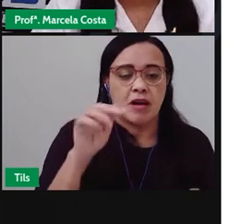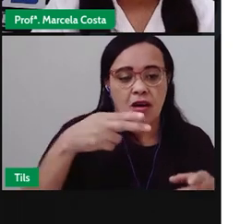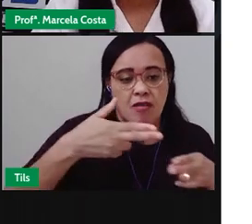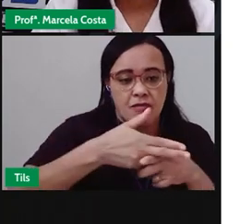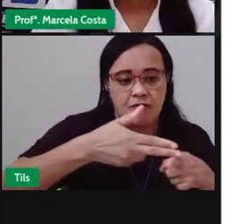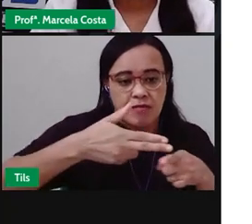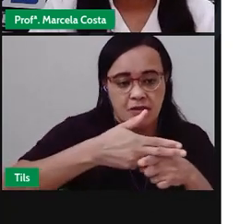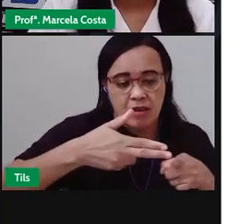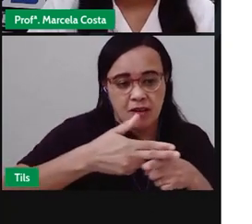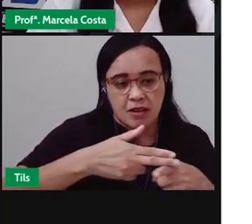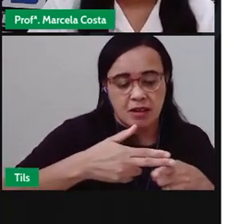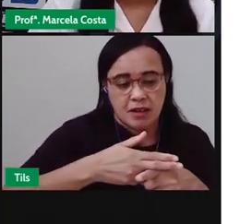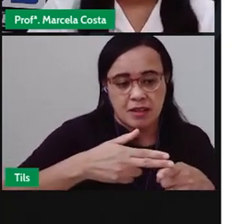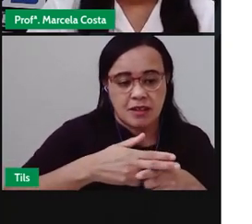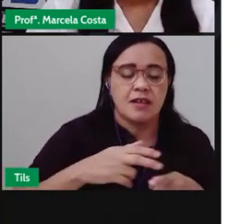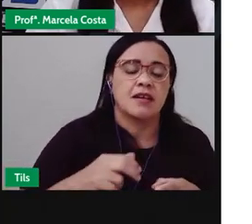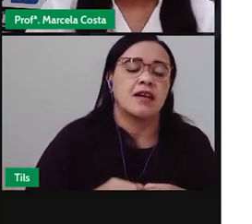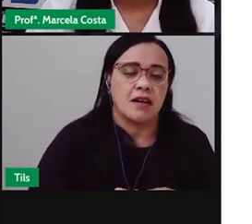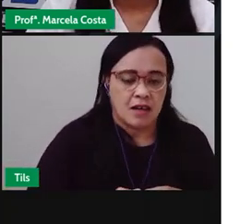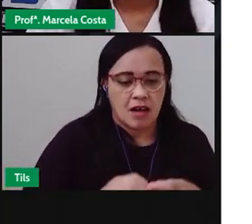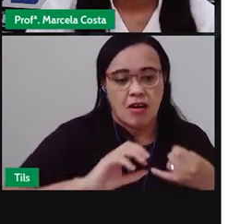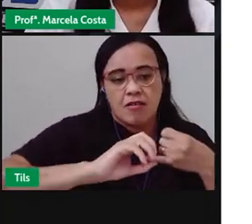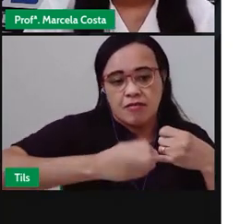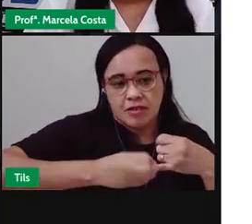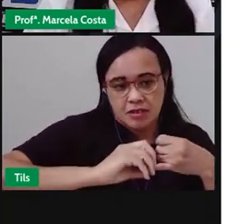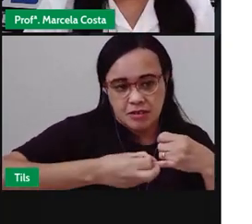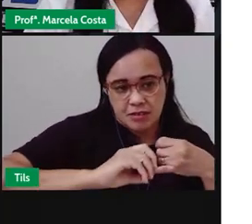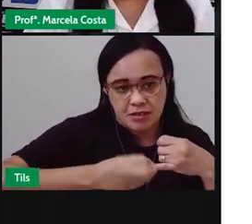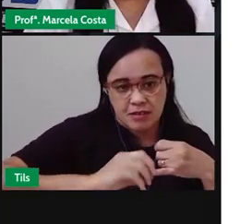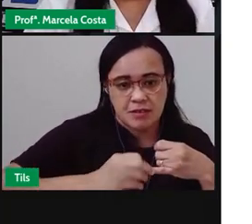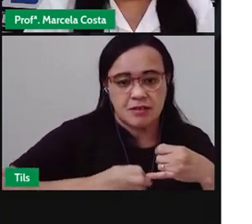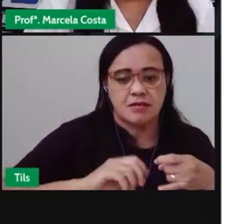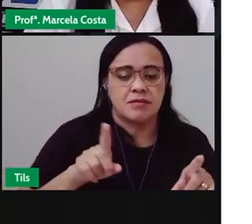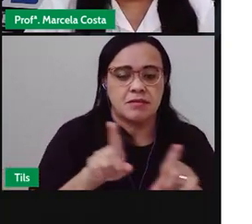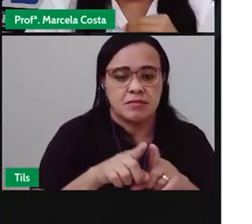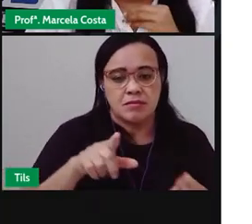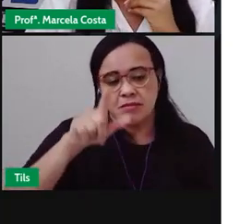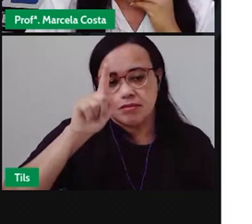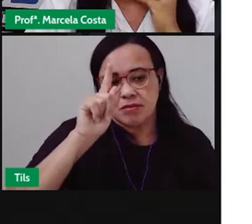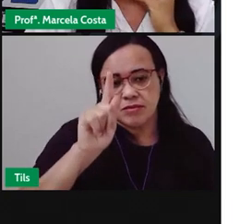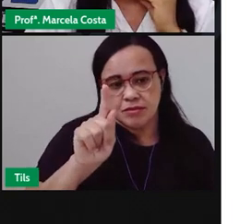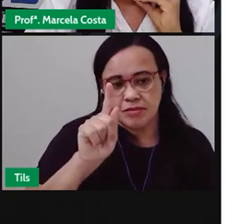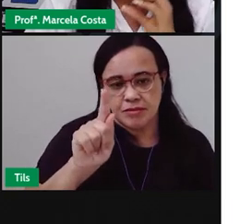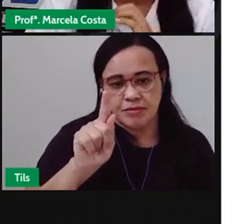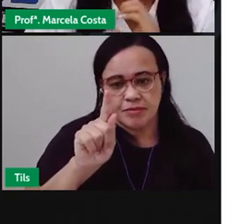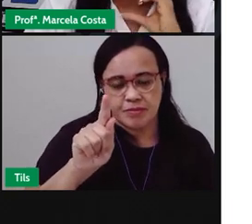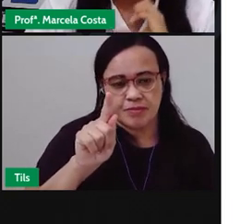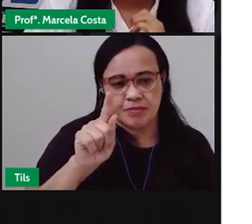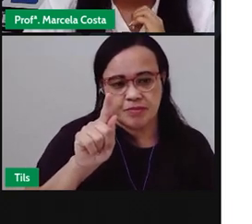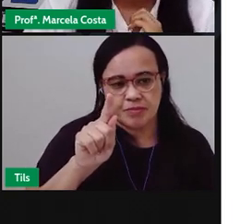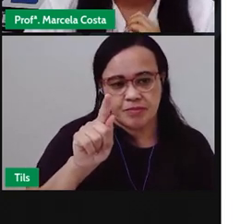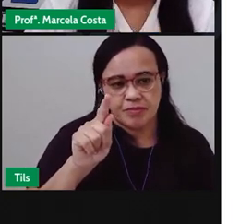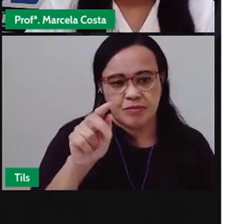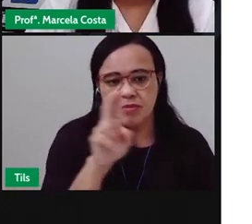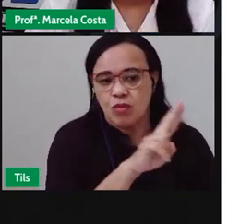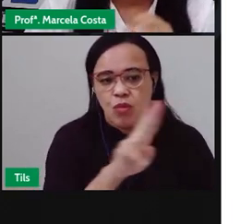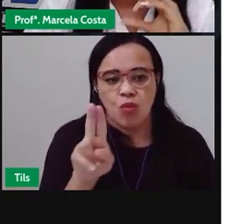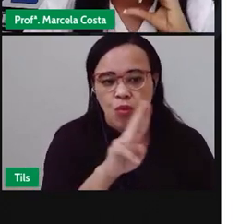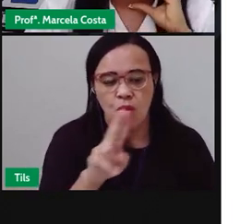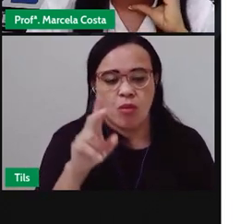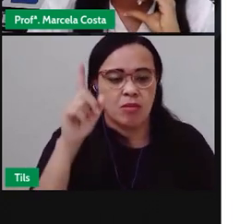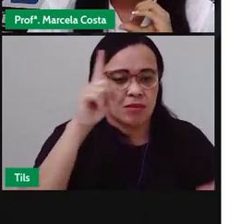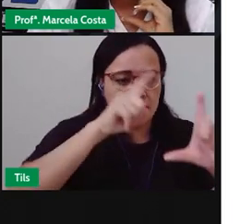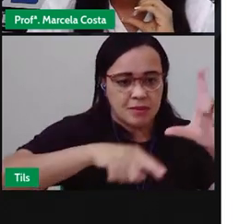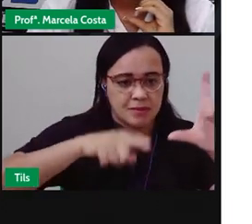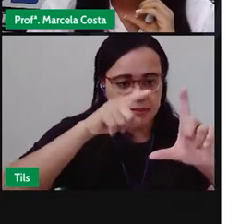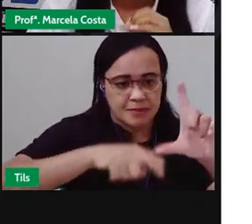palavra feijão O Gê Que vai ter aí Né O nome da letra é